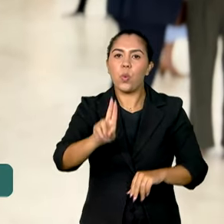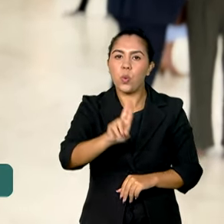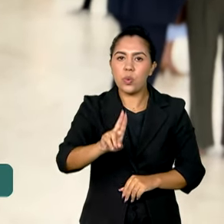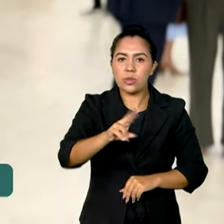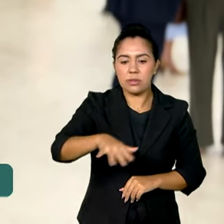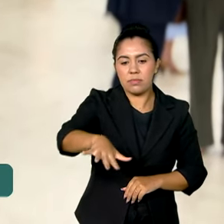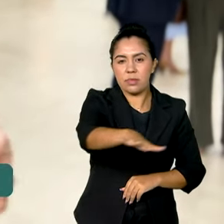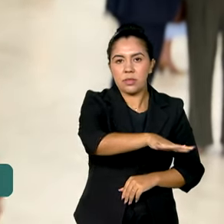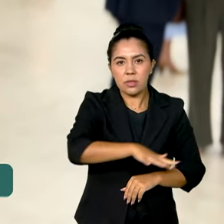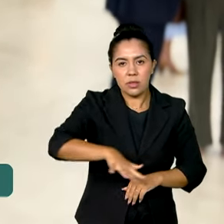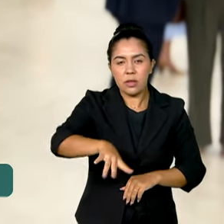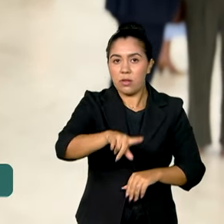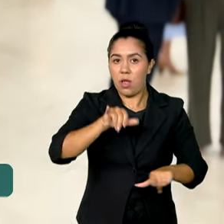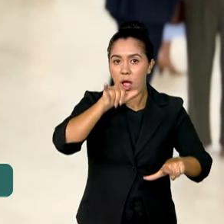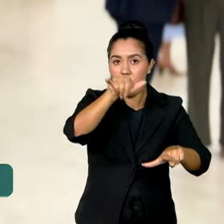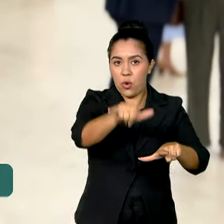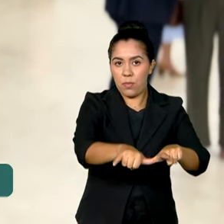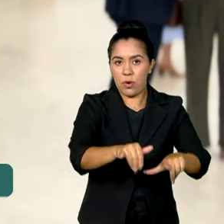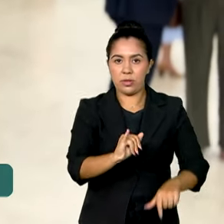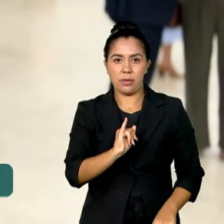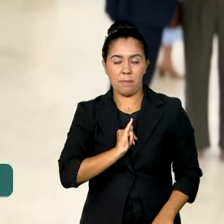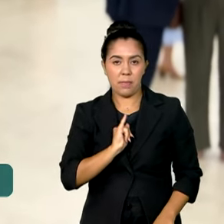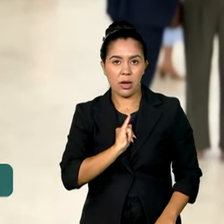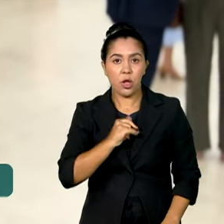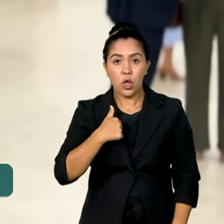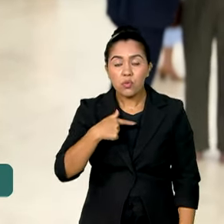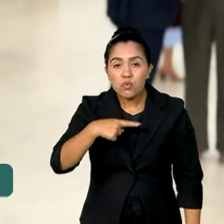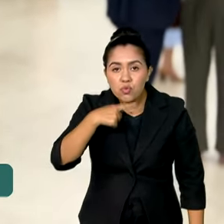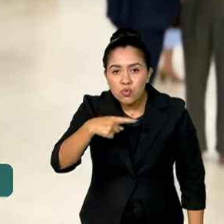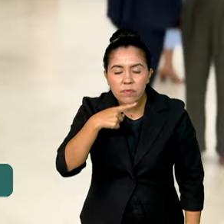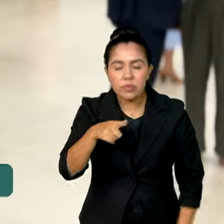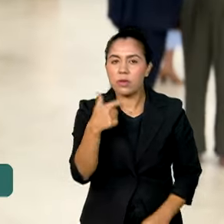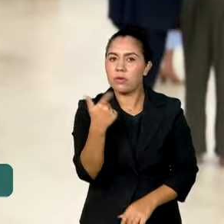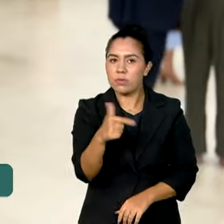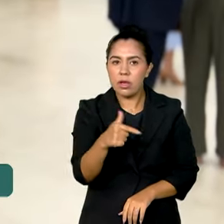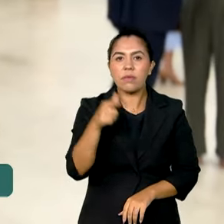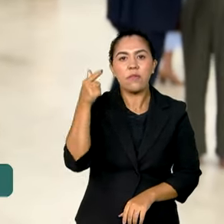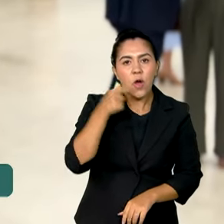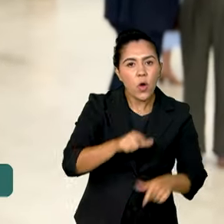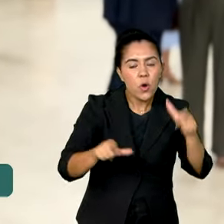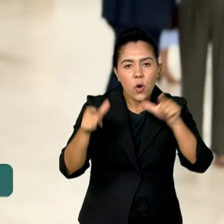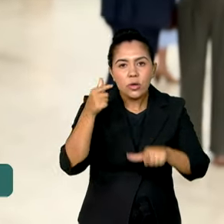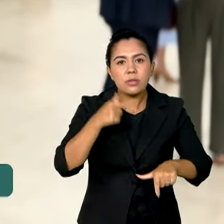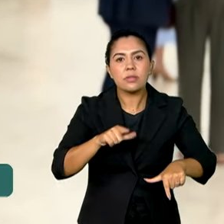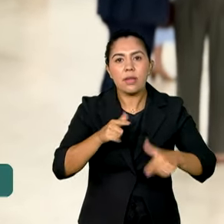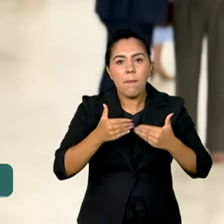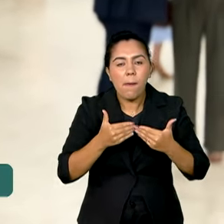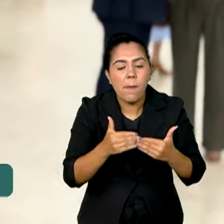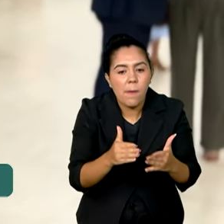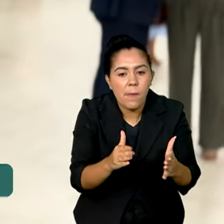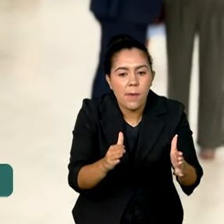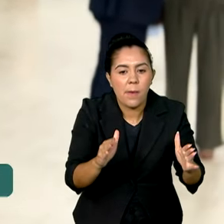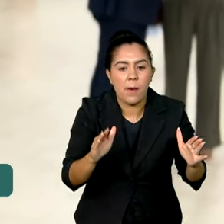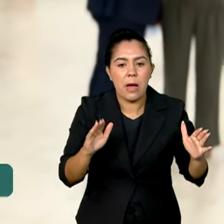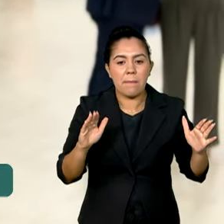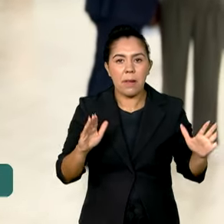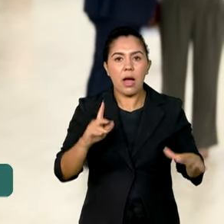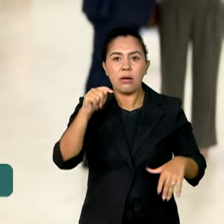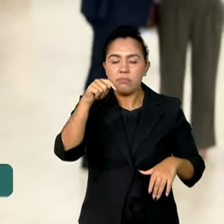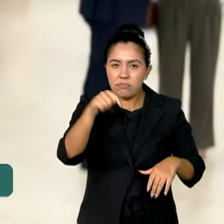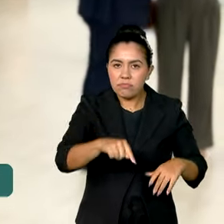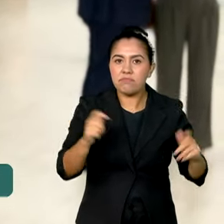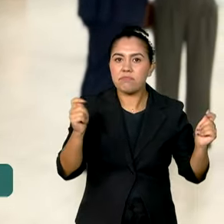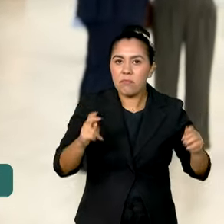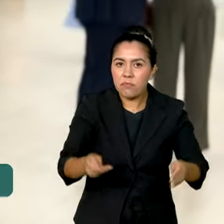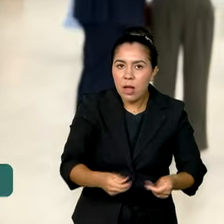de Imperatriz. Esses investimentos, eu não tenho dúvida que vão ampliar cada vez mais a capacidade do aeroporto, vai